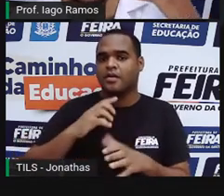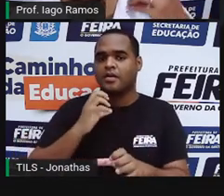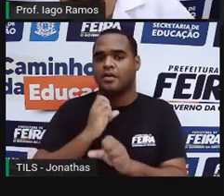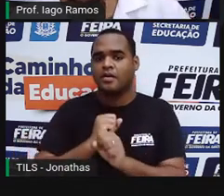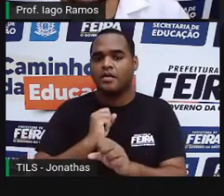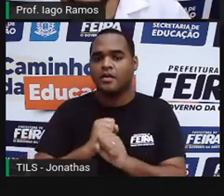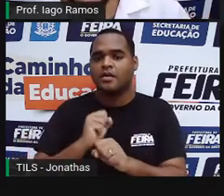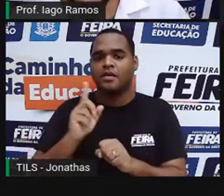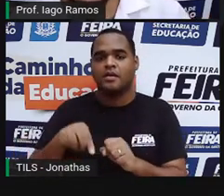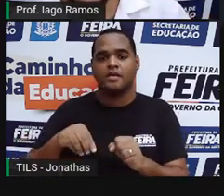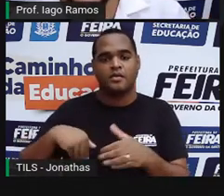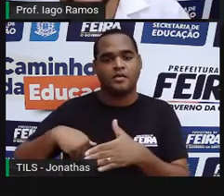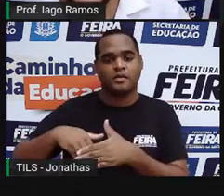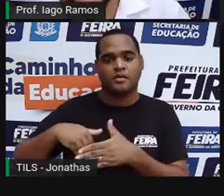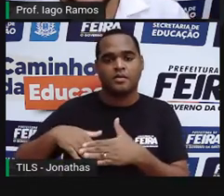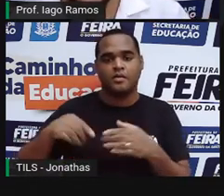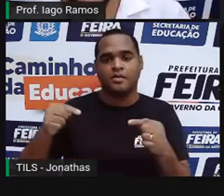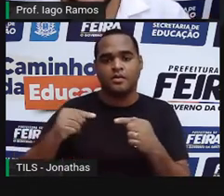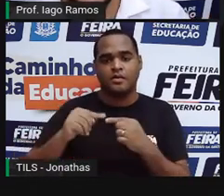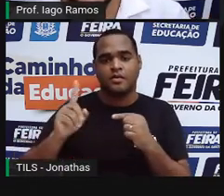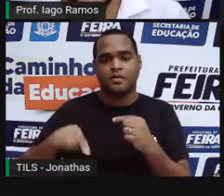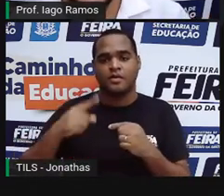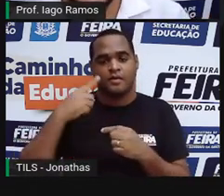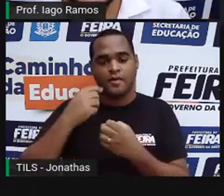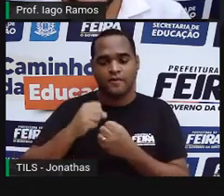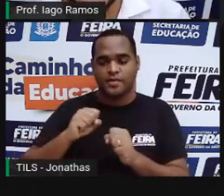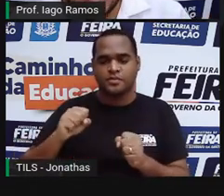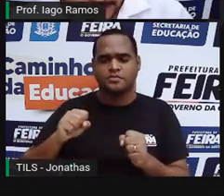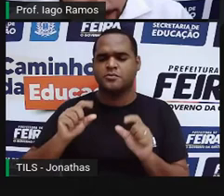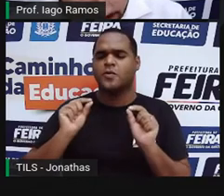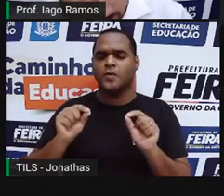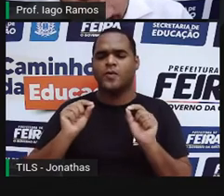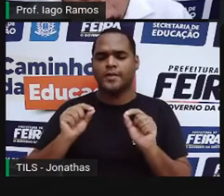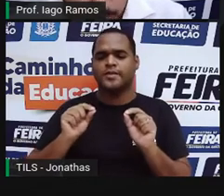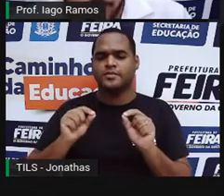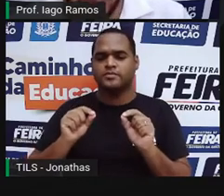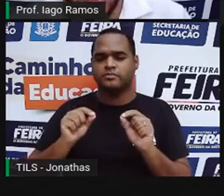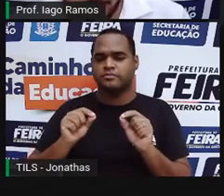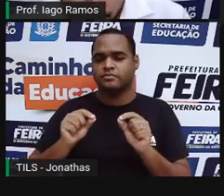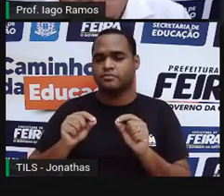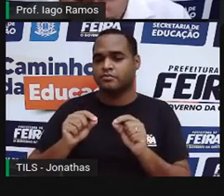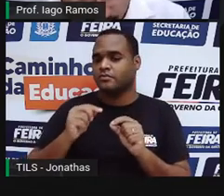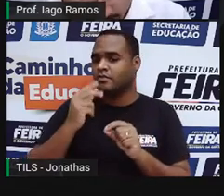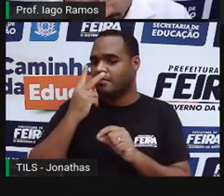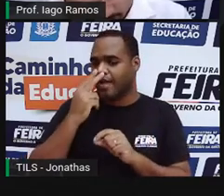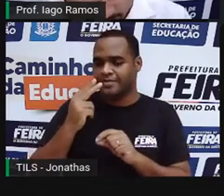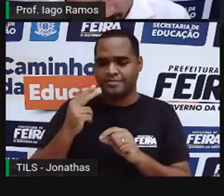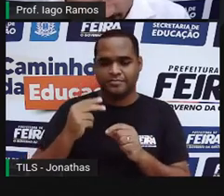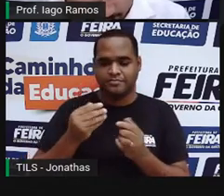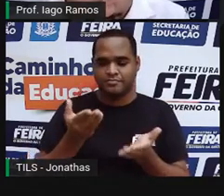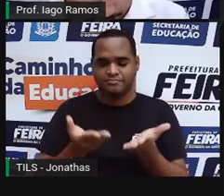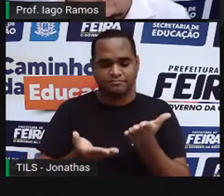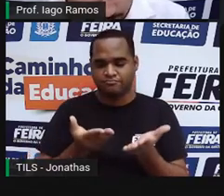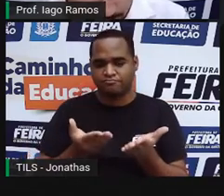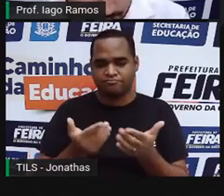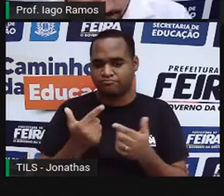gols são grandezas que a gente chama de grandezas não proporcionais.